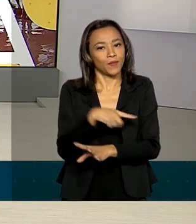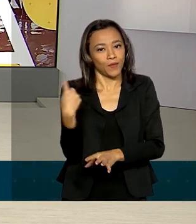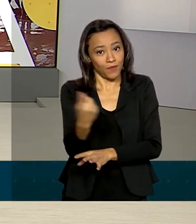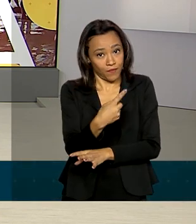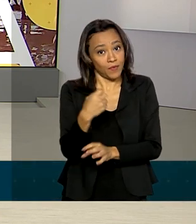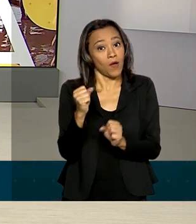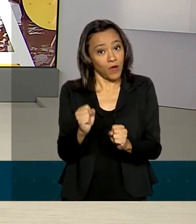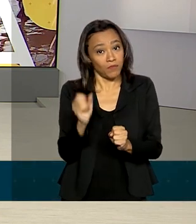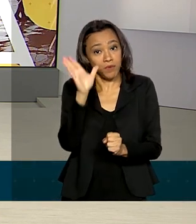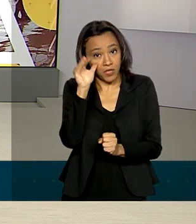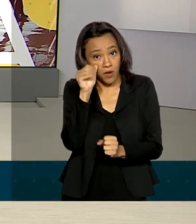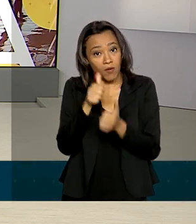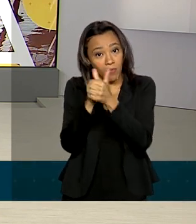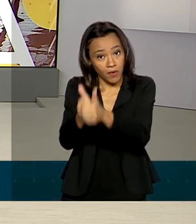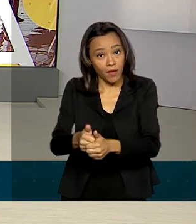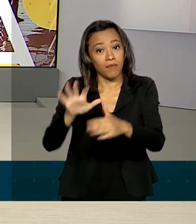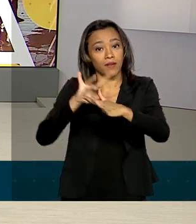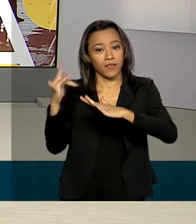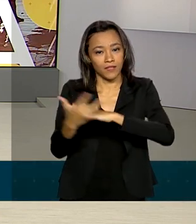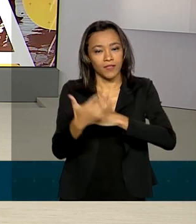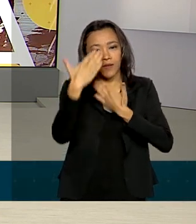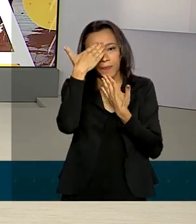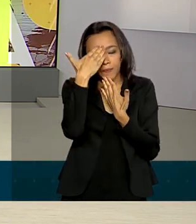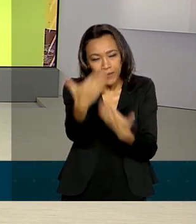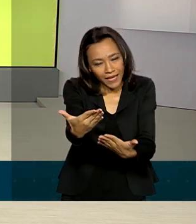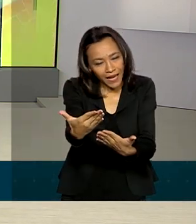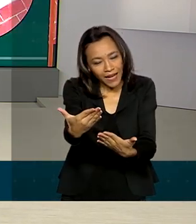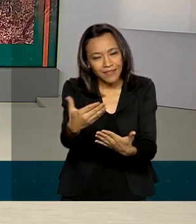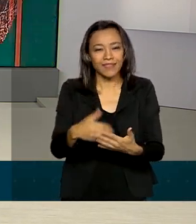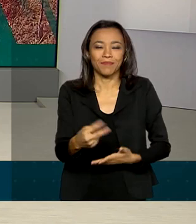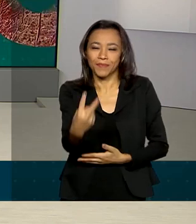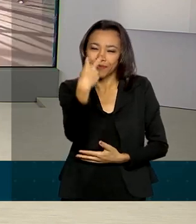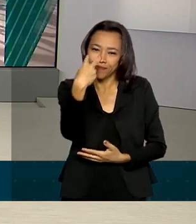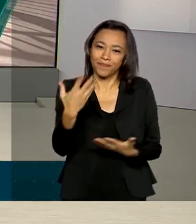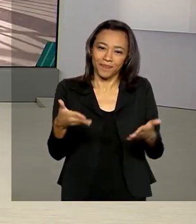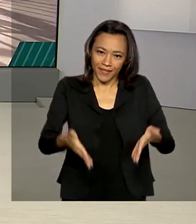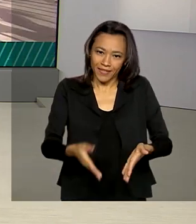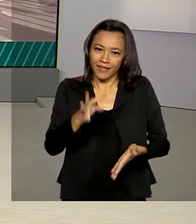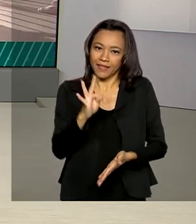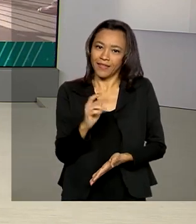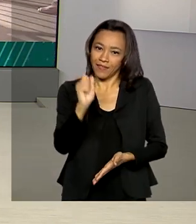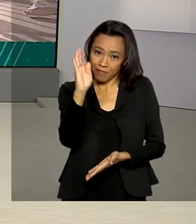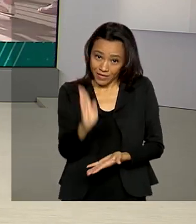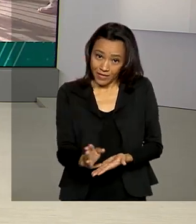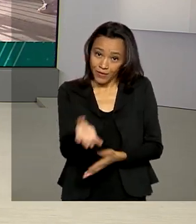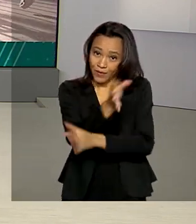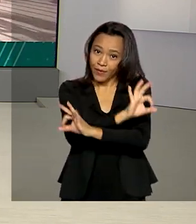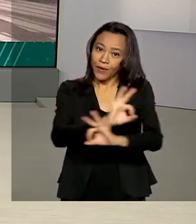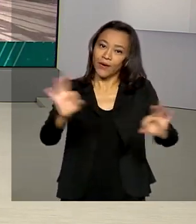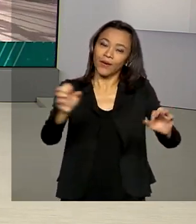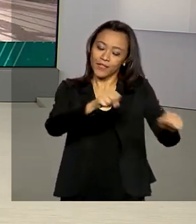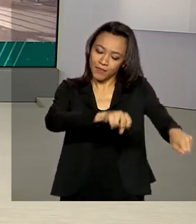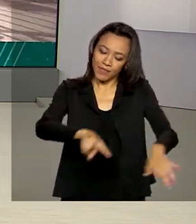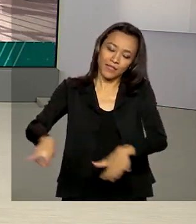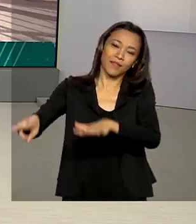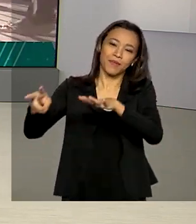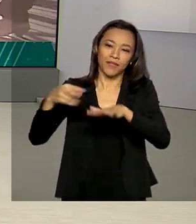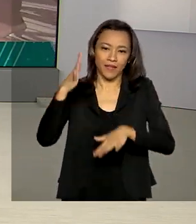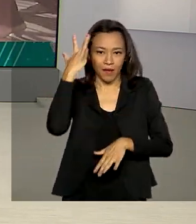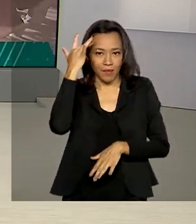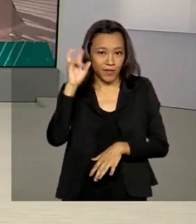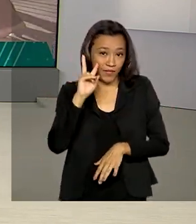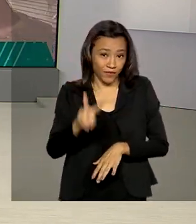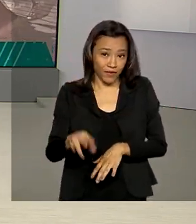nos acompanhar também pelas redes sociais. Obrigada pela sua companhia e audiência aqui na TV Brasil. Ótima semana para a gente. Nos vemos